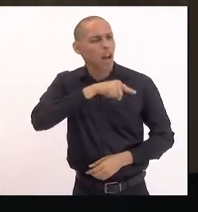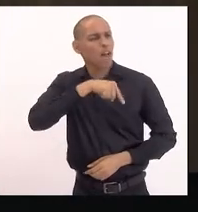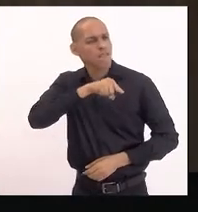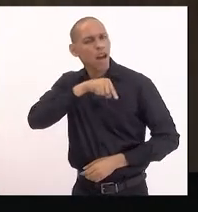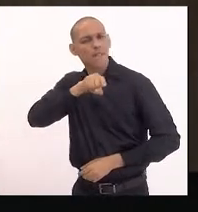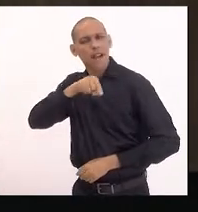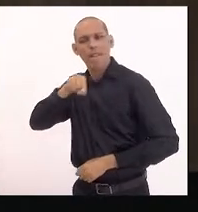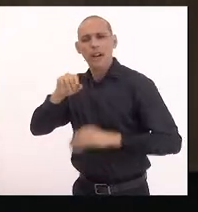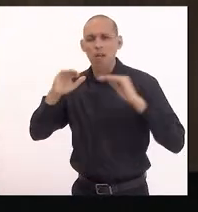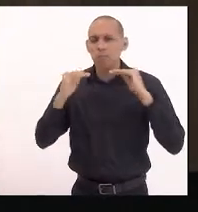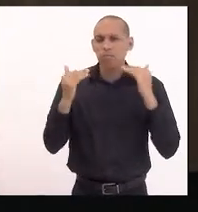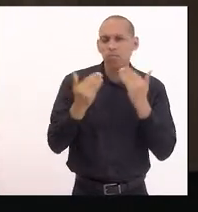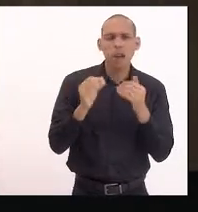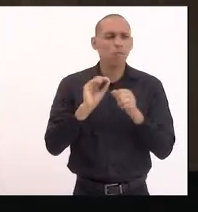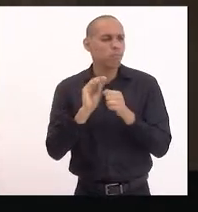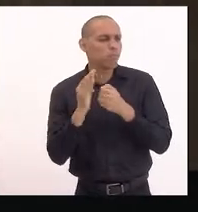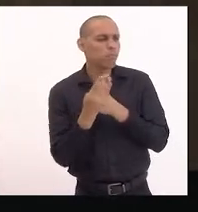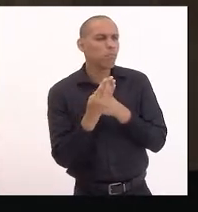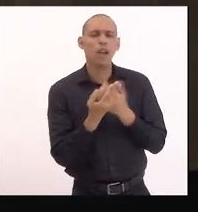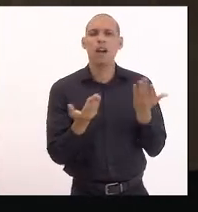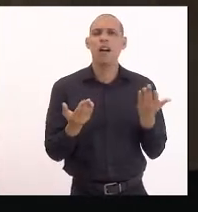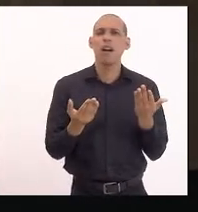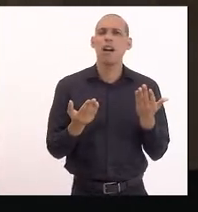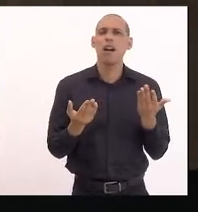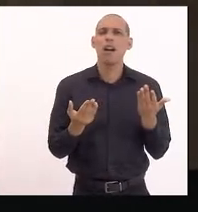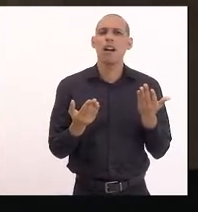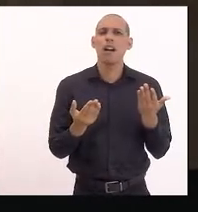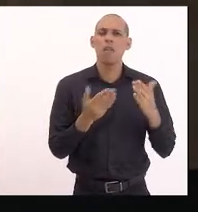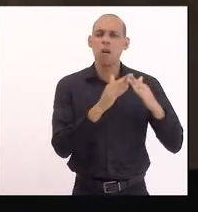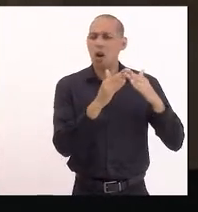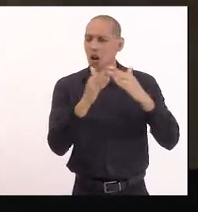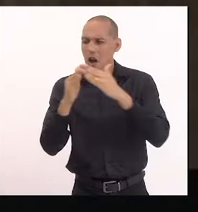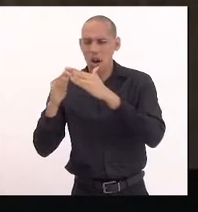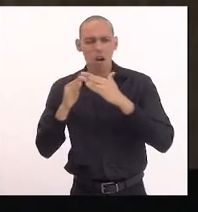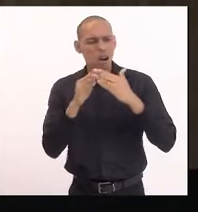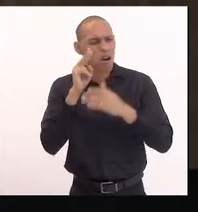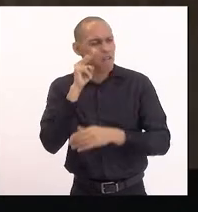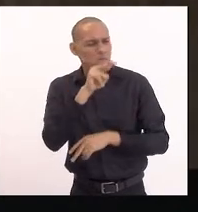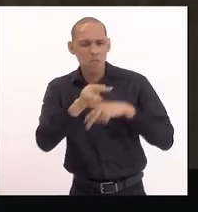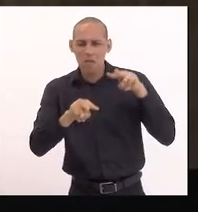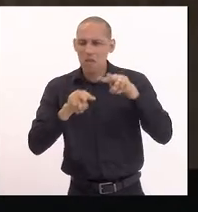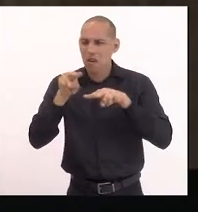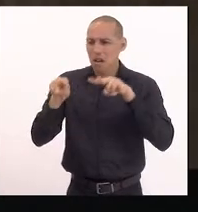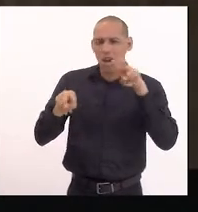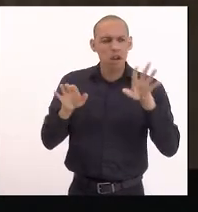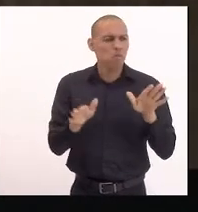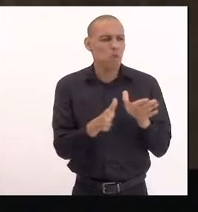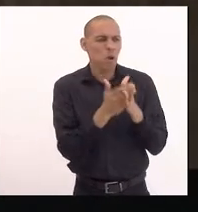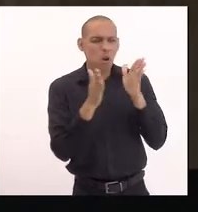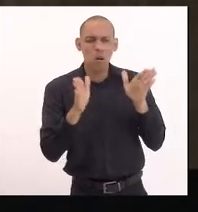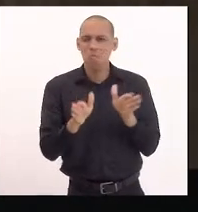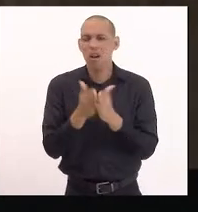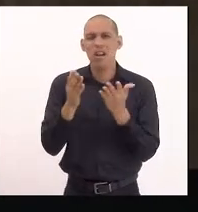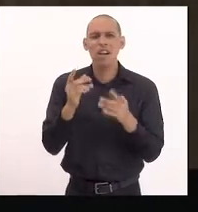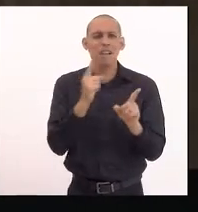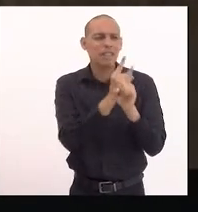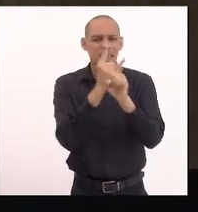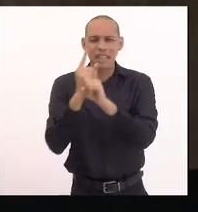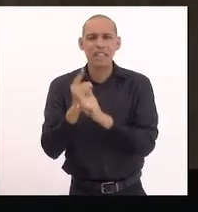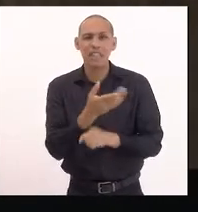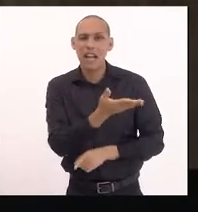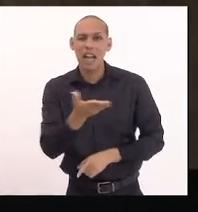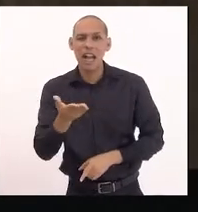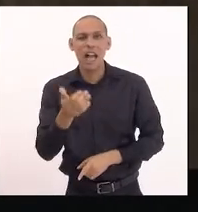comunidades, nos bairros, na periferia, nós vemos, eu encontro diversas meninas, aos 12 anos, já